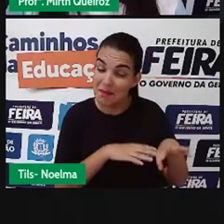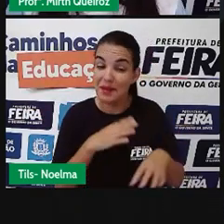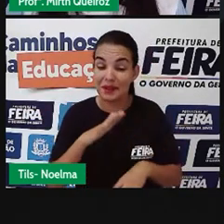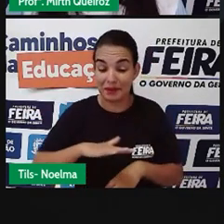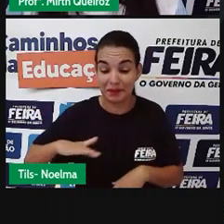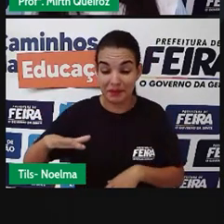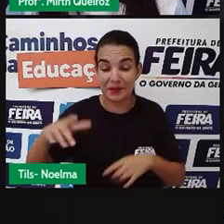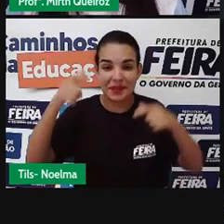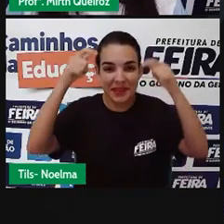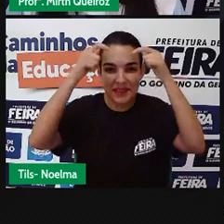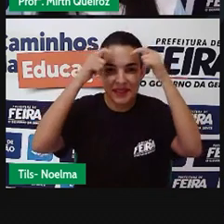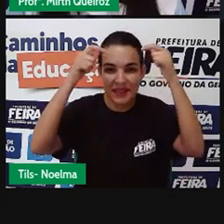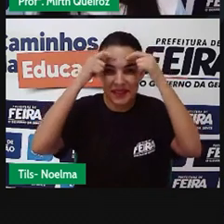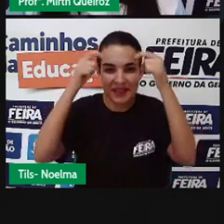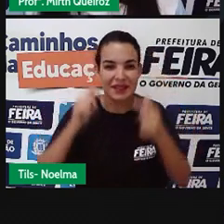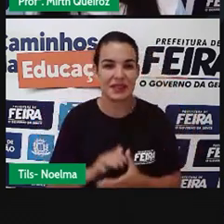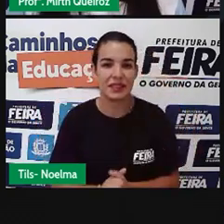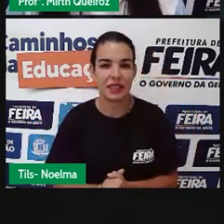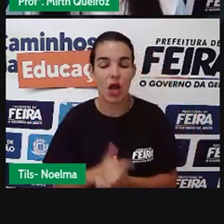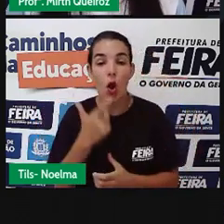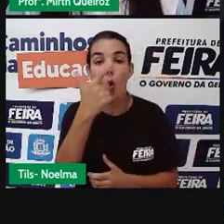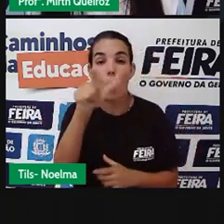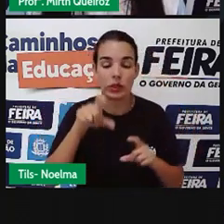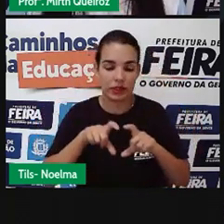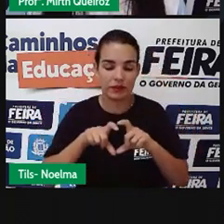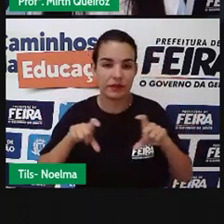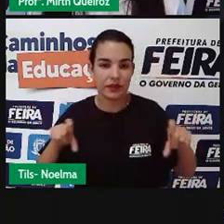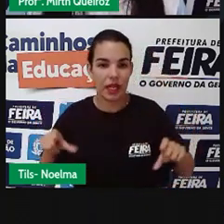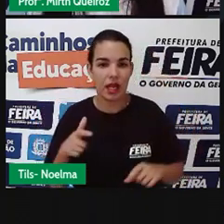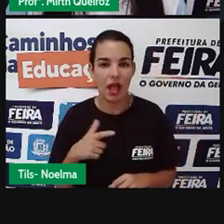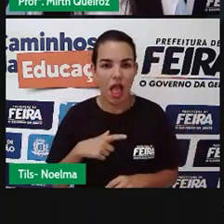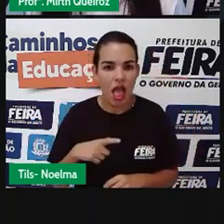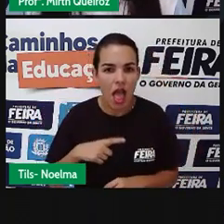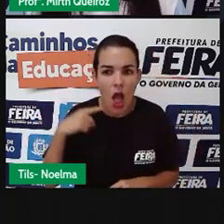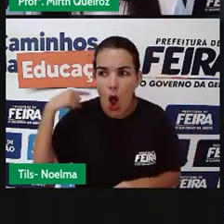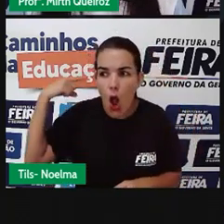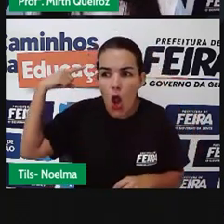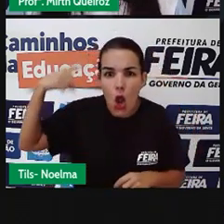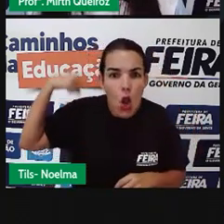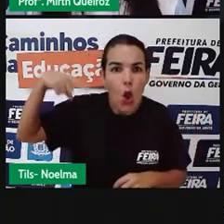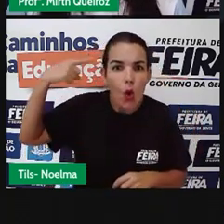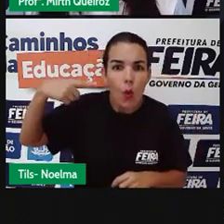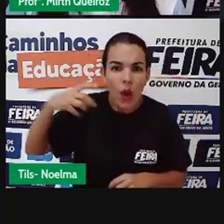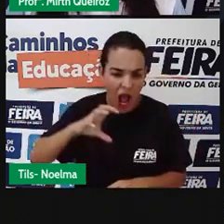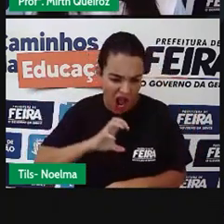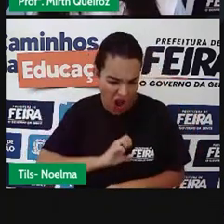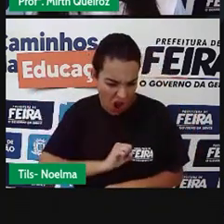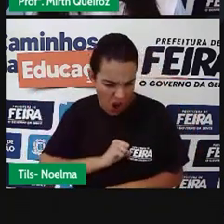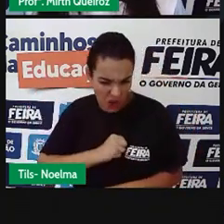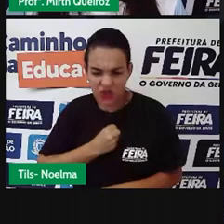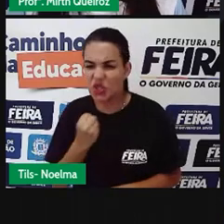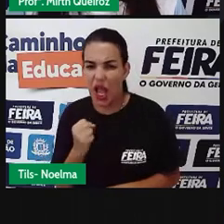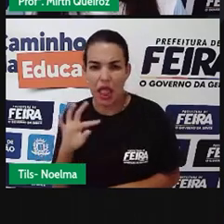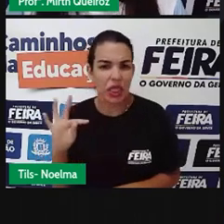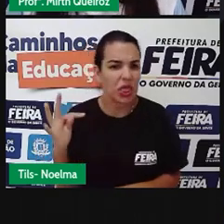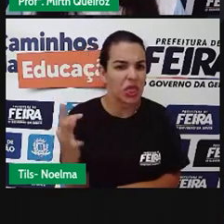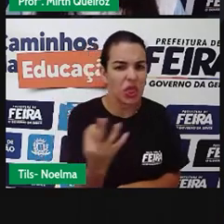Pequeno Príncipe, né? Do livro do Pequeno Príncipe. É loucura odiar todas as rosas porque uma te espetou?